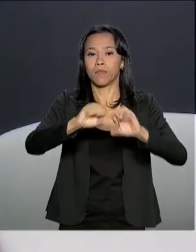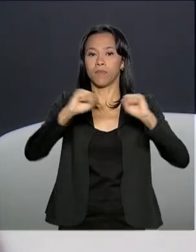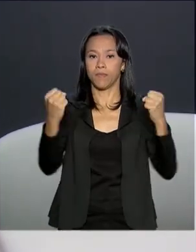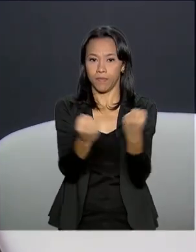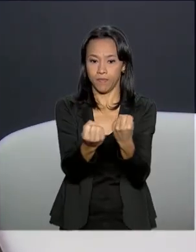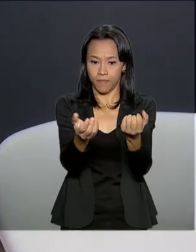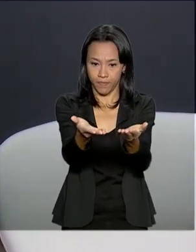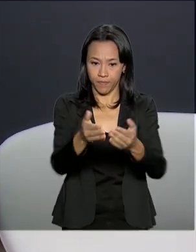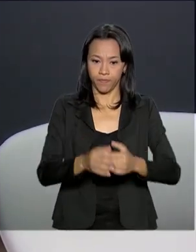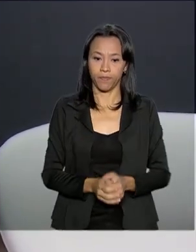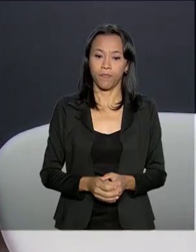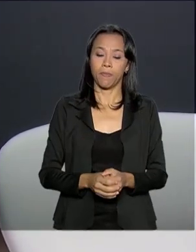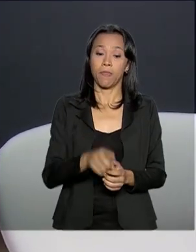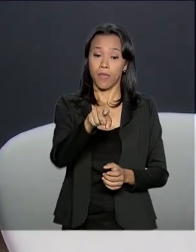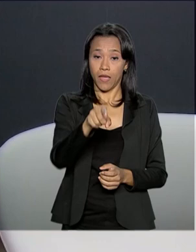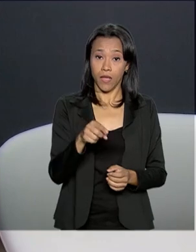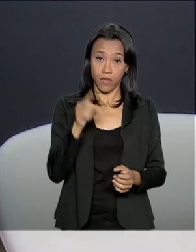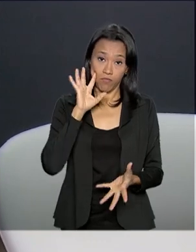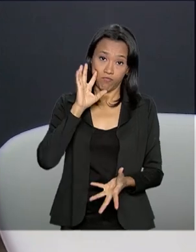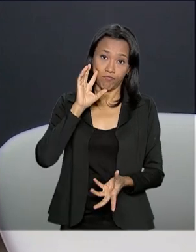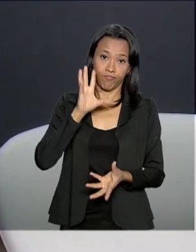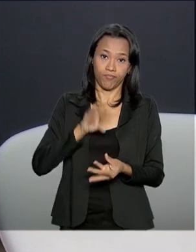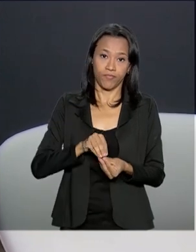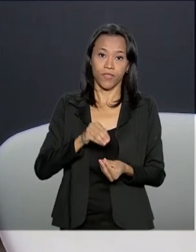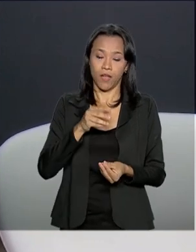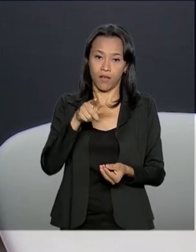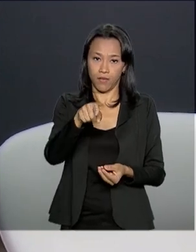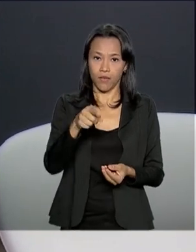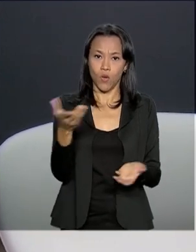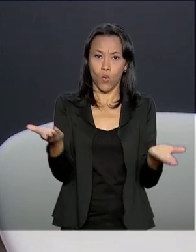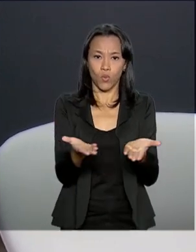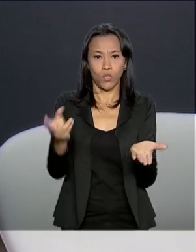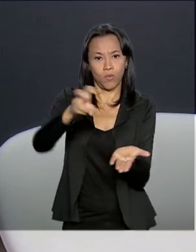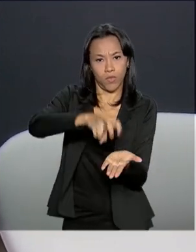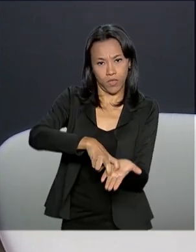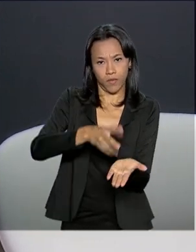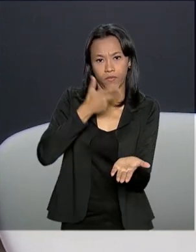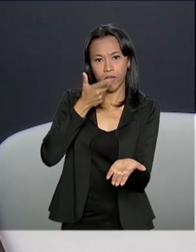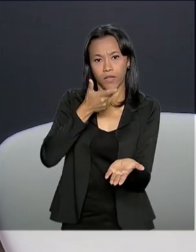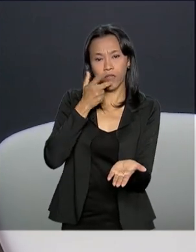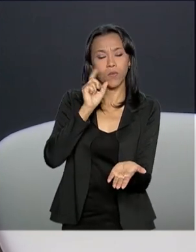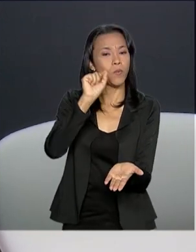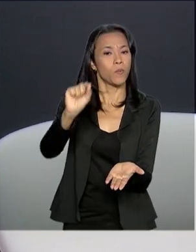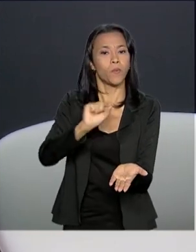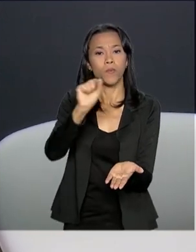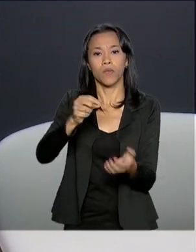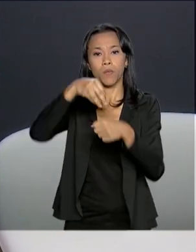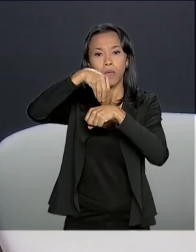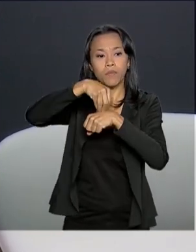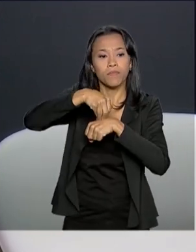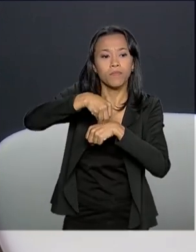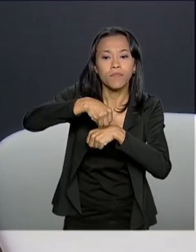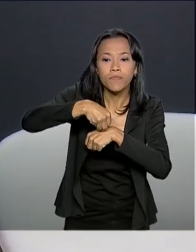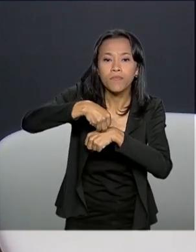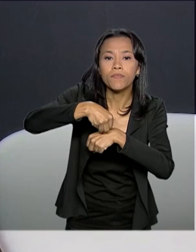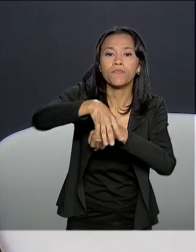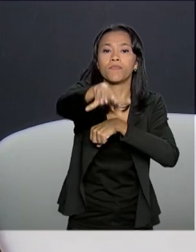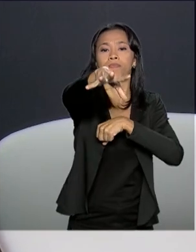O que eu gostaria de lhes transmitir nessa manhã, uma mensagem de